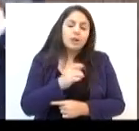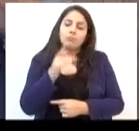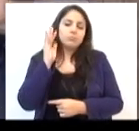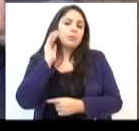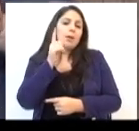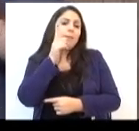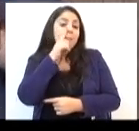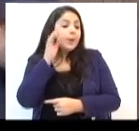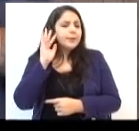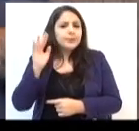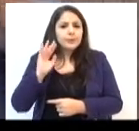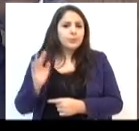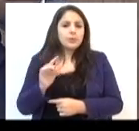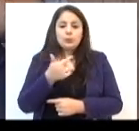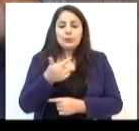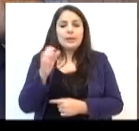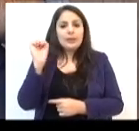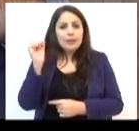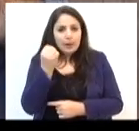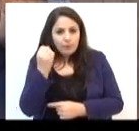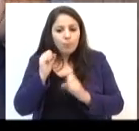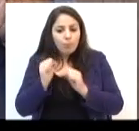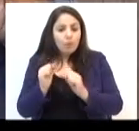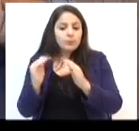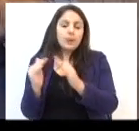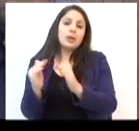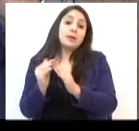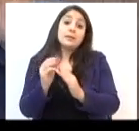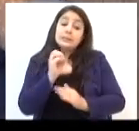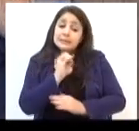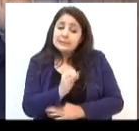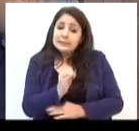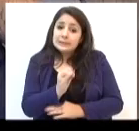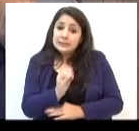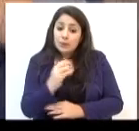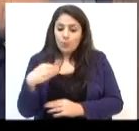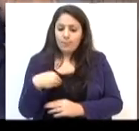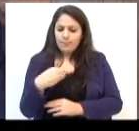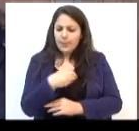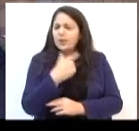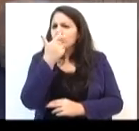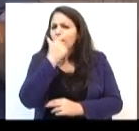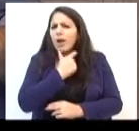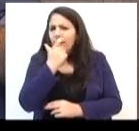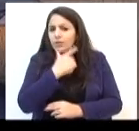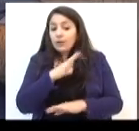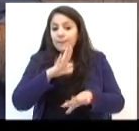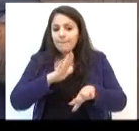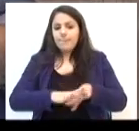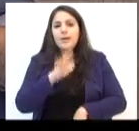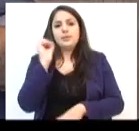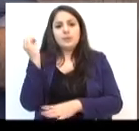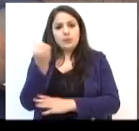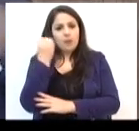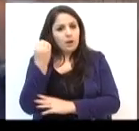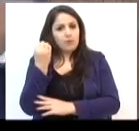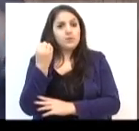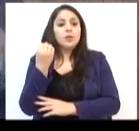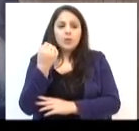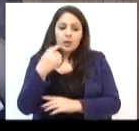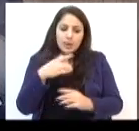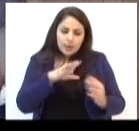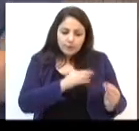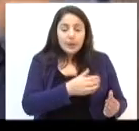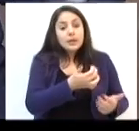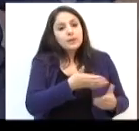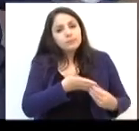tranquila, não é nada de grave, pode ir para casa. Se ele desconfiar que possa ser alguma coisa mais grave, ele também